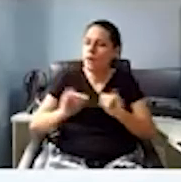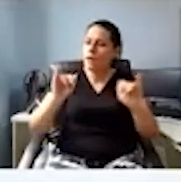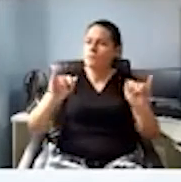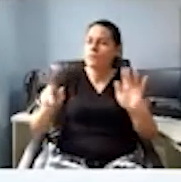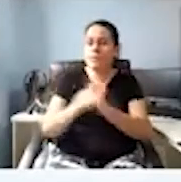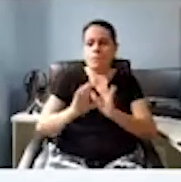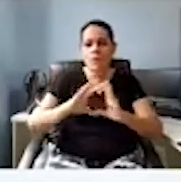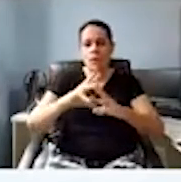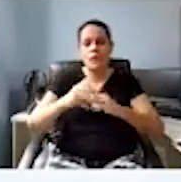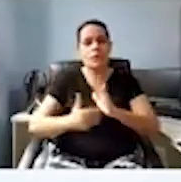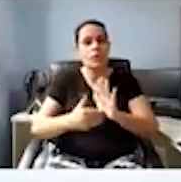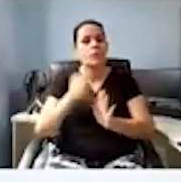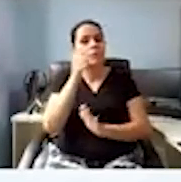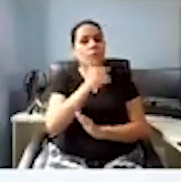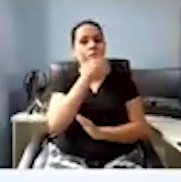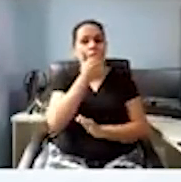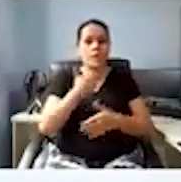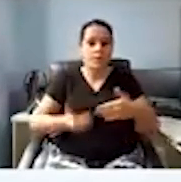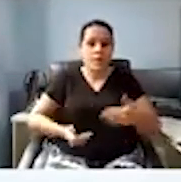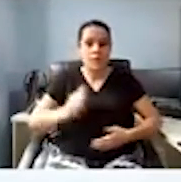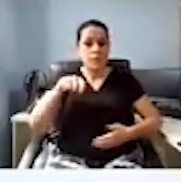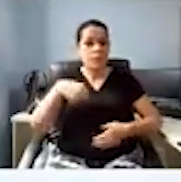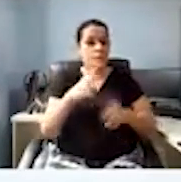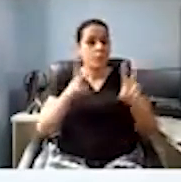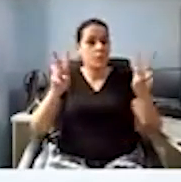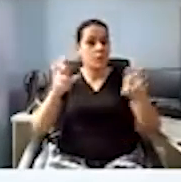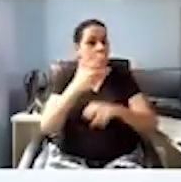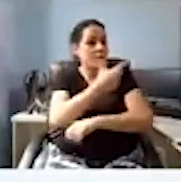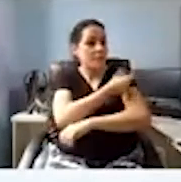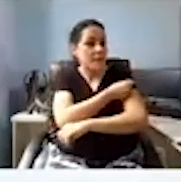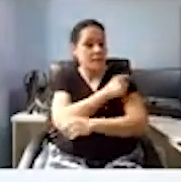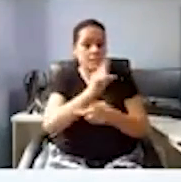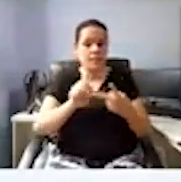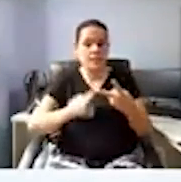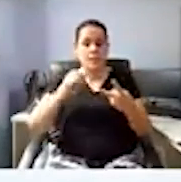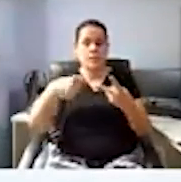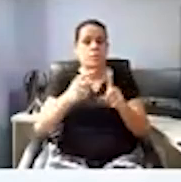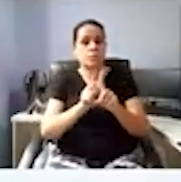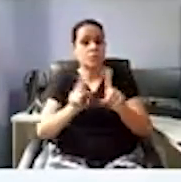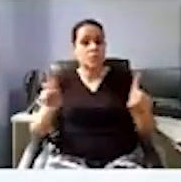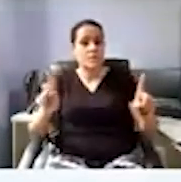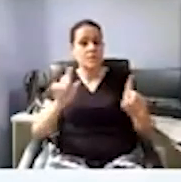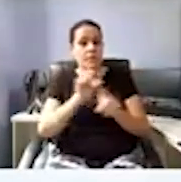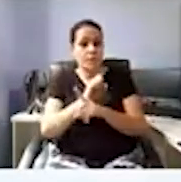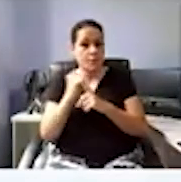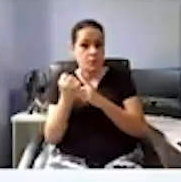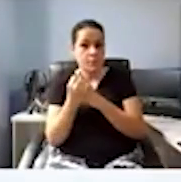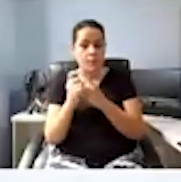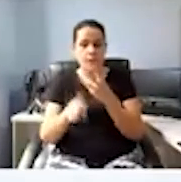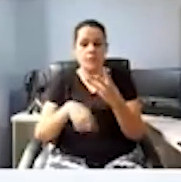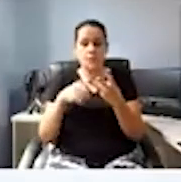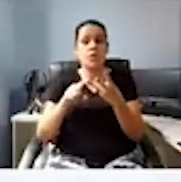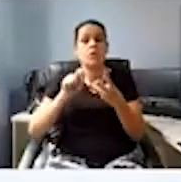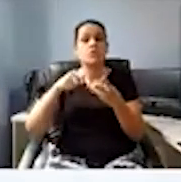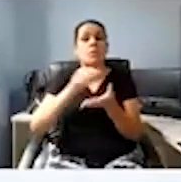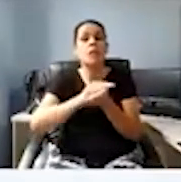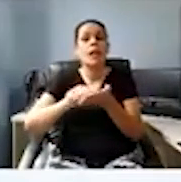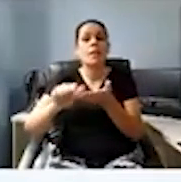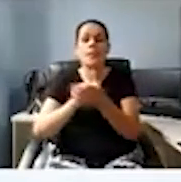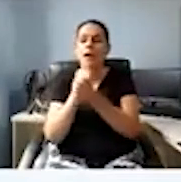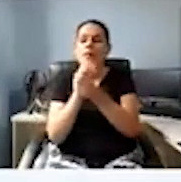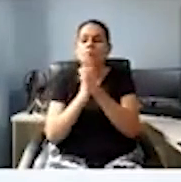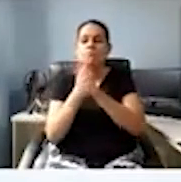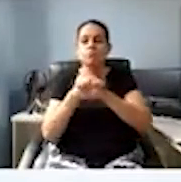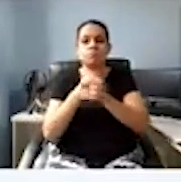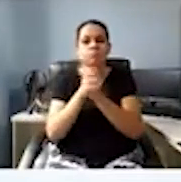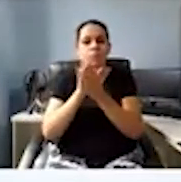trabalhadores, né, em relação à vacina, em relação ao distanciamento social, higienização das mãos, porque a